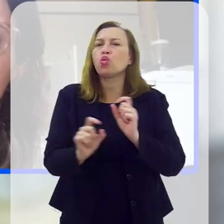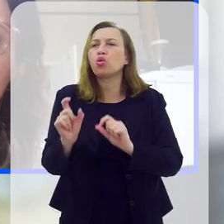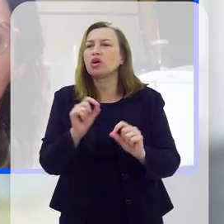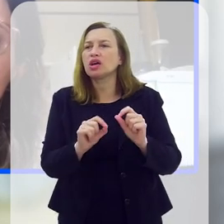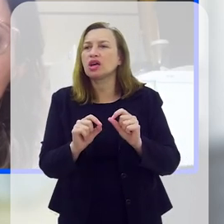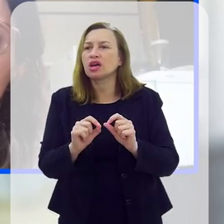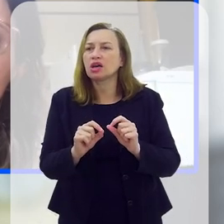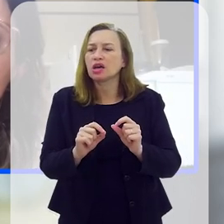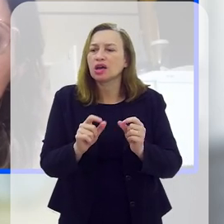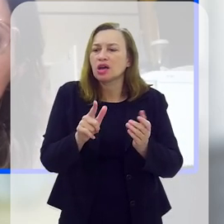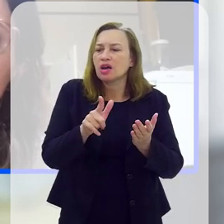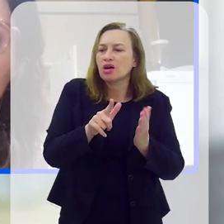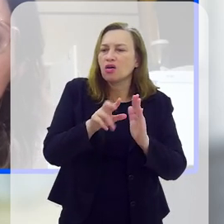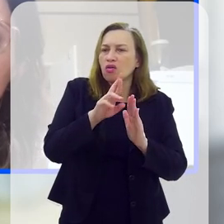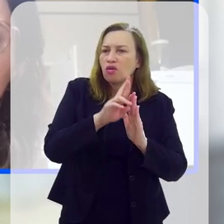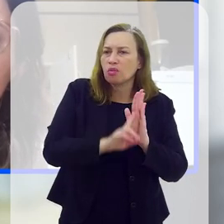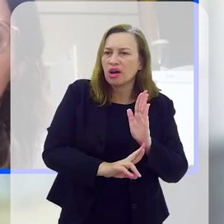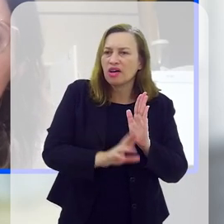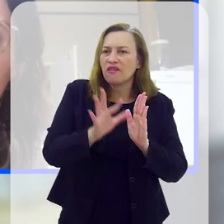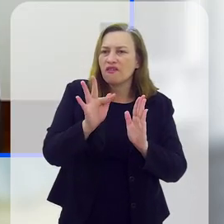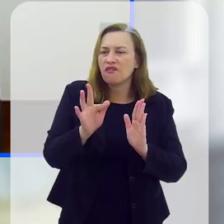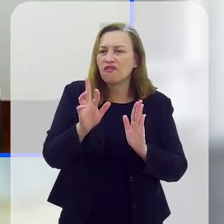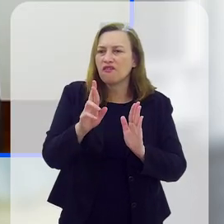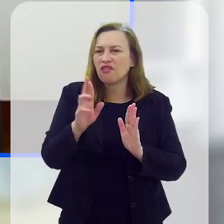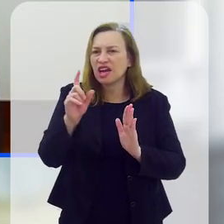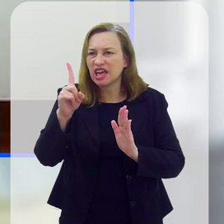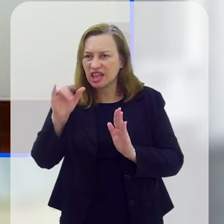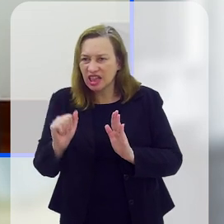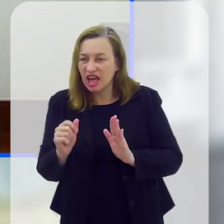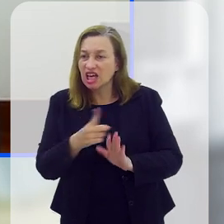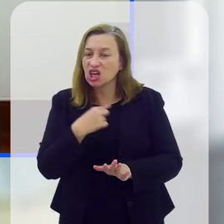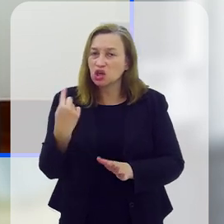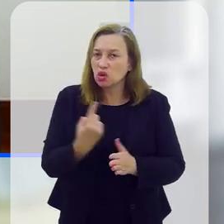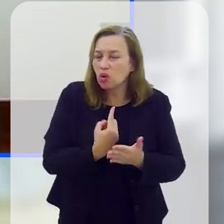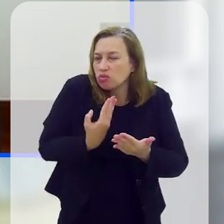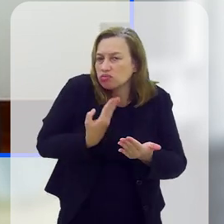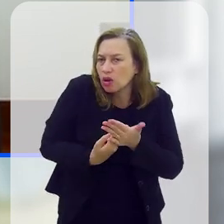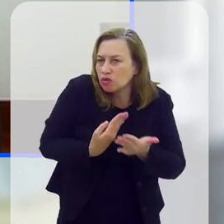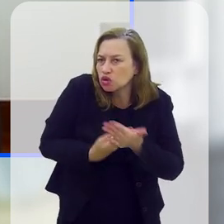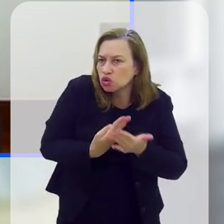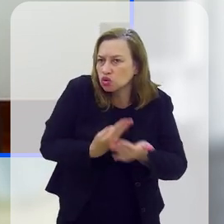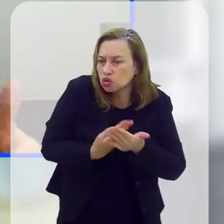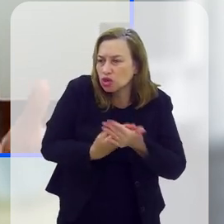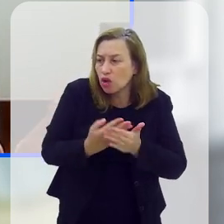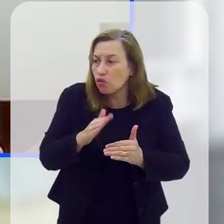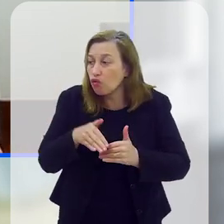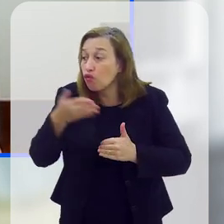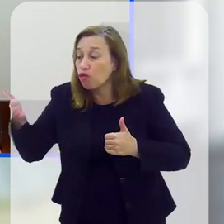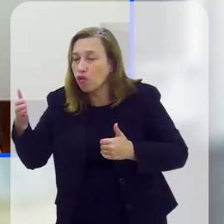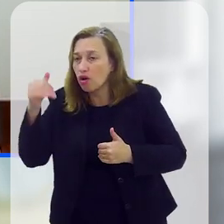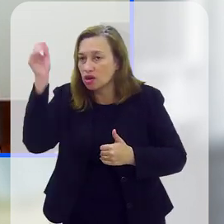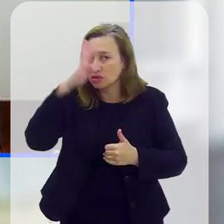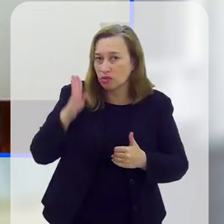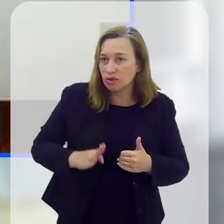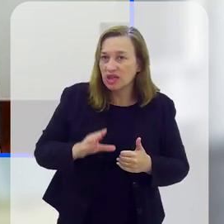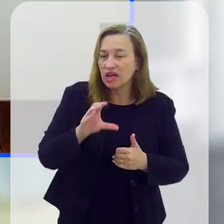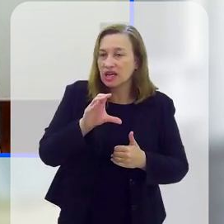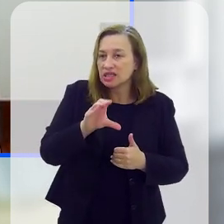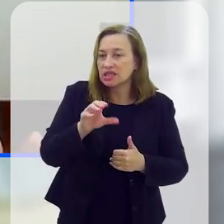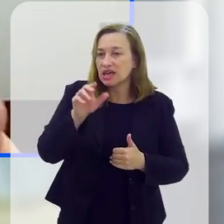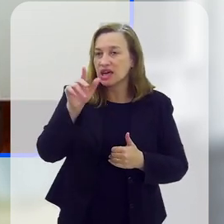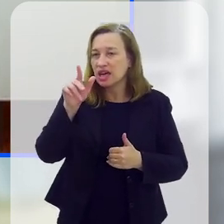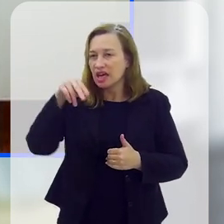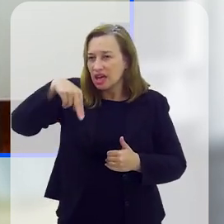fomos apresentados ao formulário Frida, que estava sendo estudado fora do